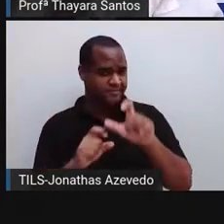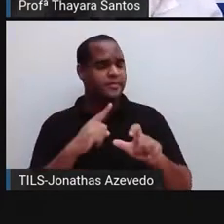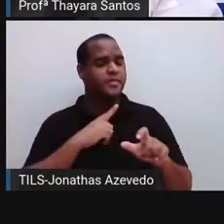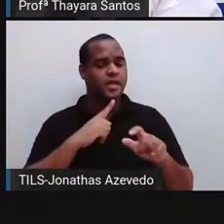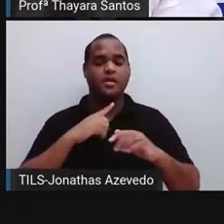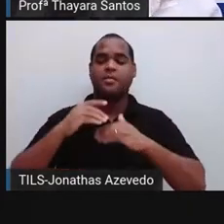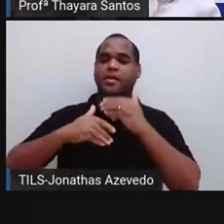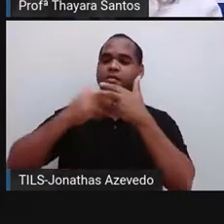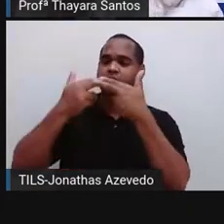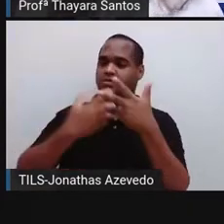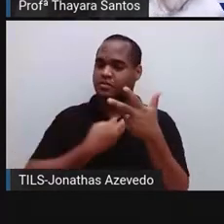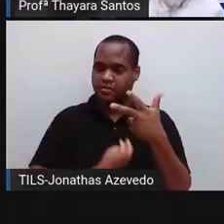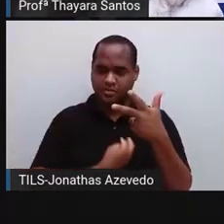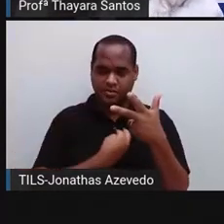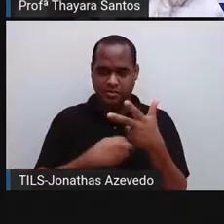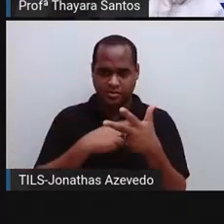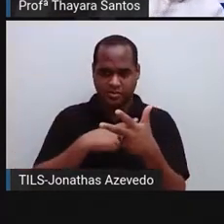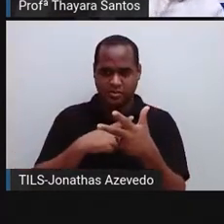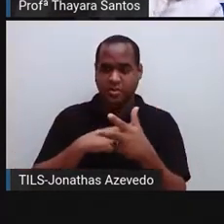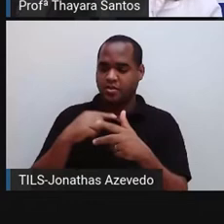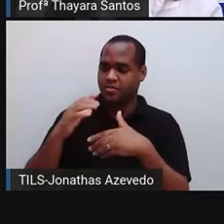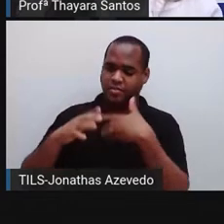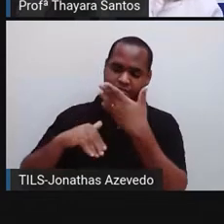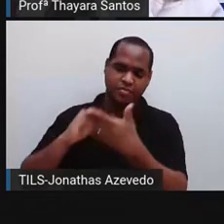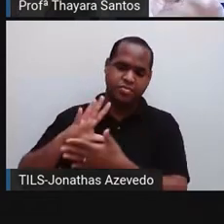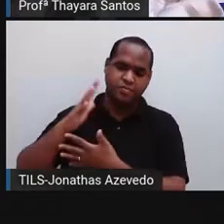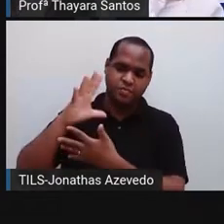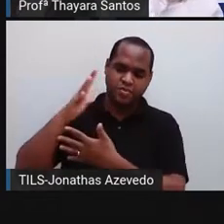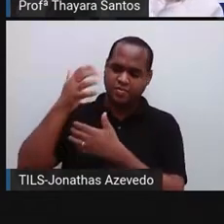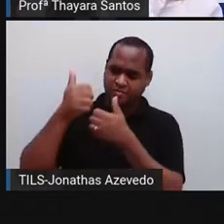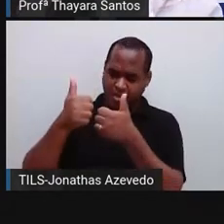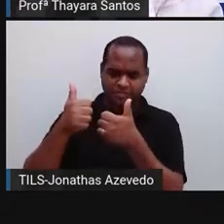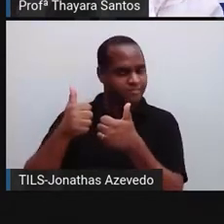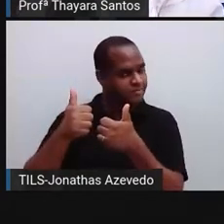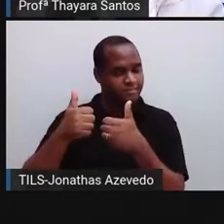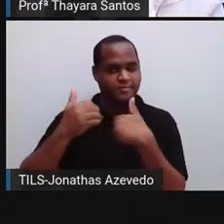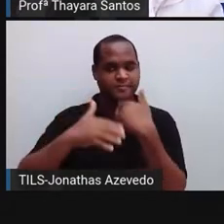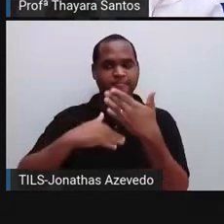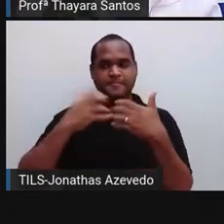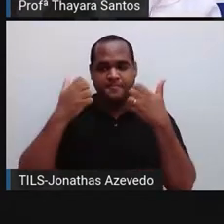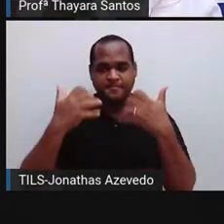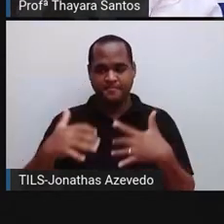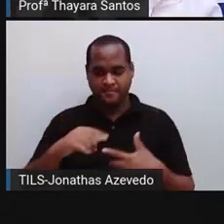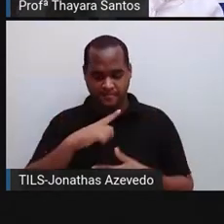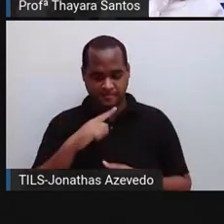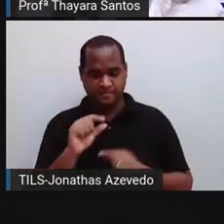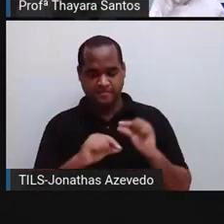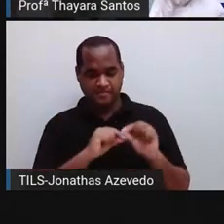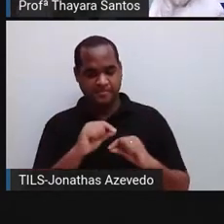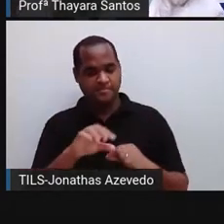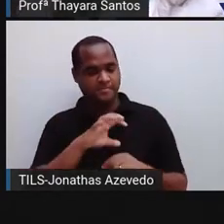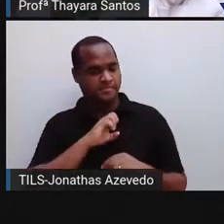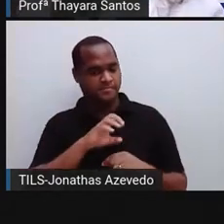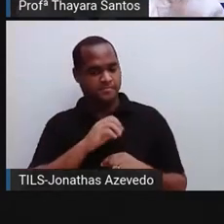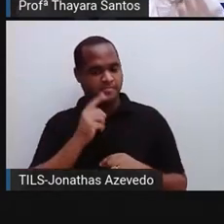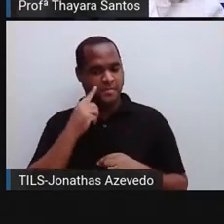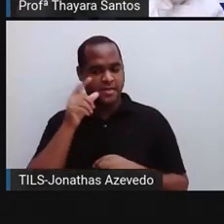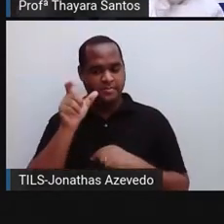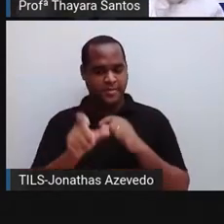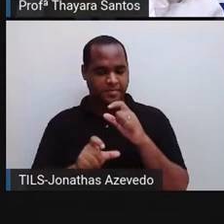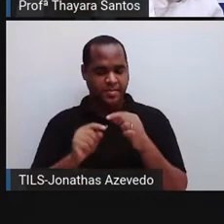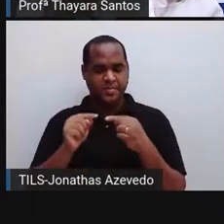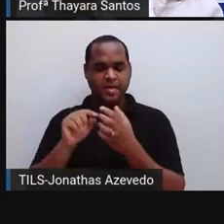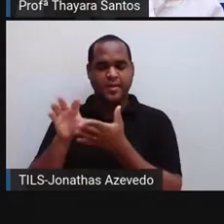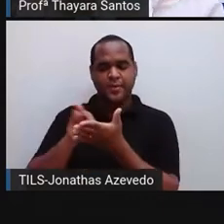adquirido ao longo da vida. Só que a gente sabe que não foi isso que aconteceu. Então, isso é o que diz a lei da transmissão dos caracteres adquiridos. A